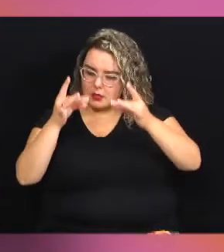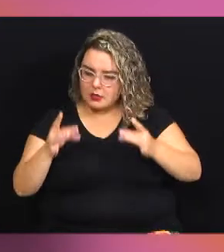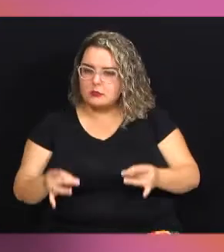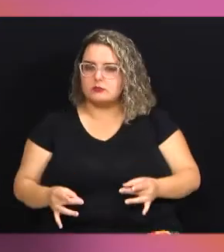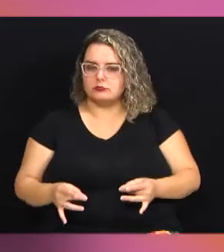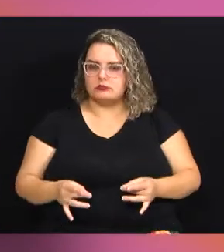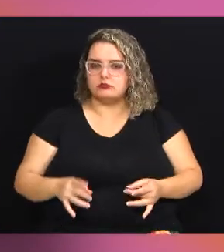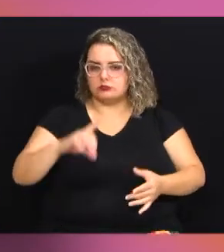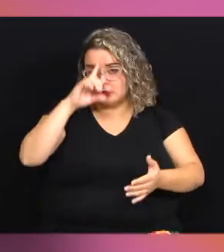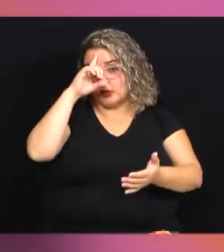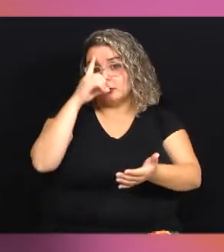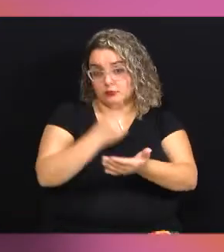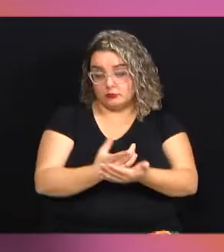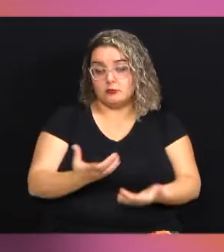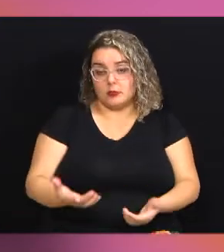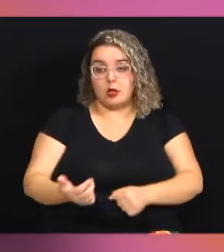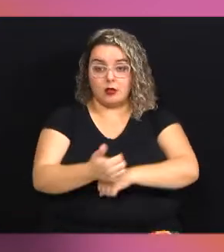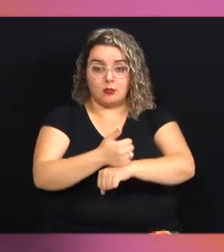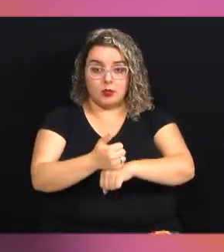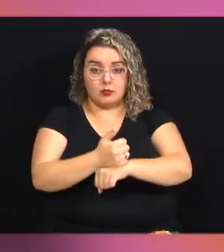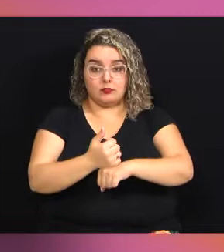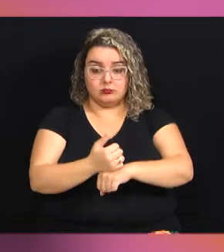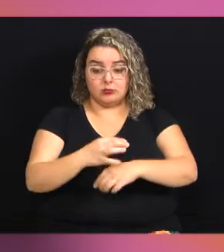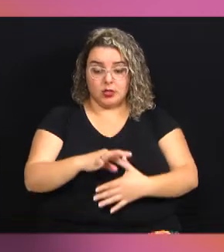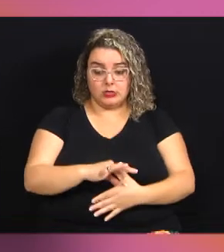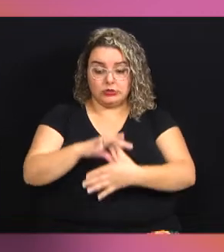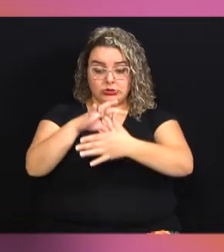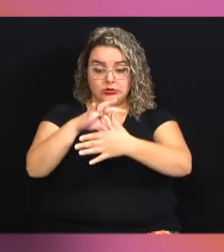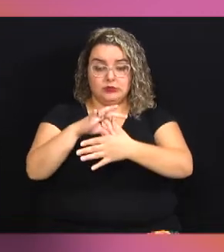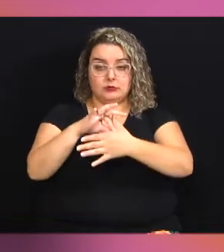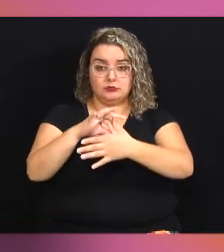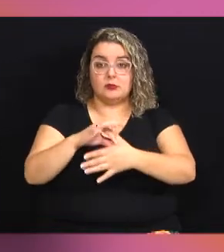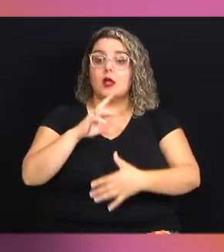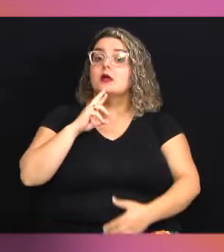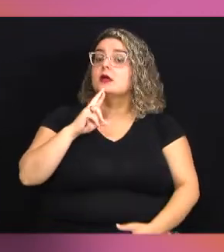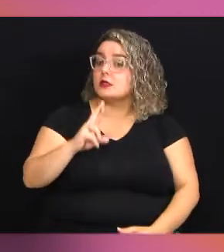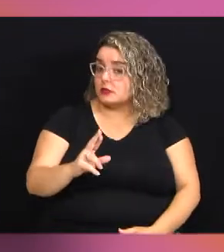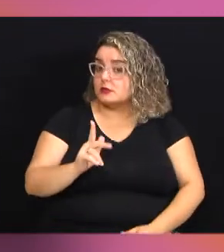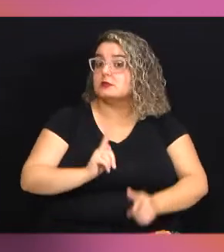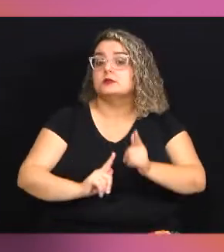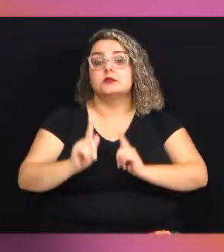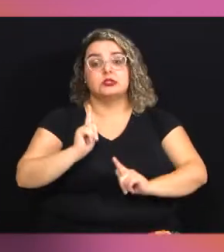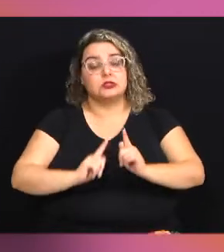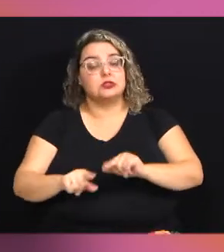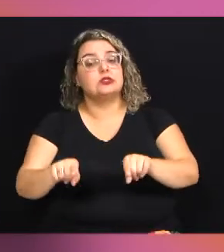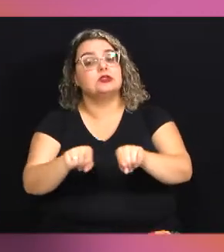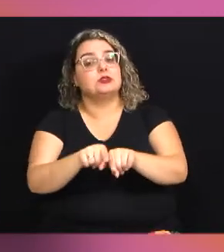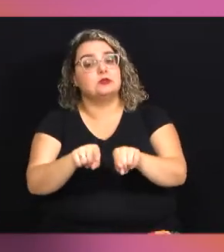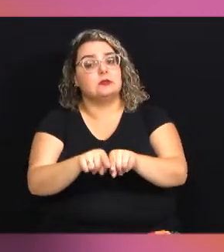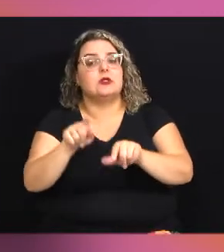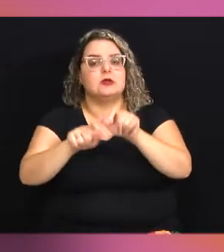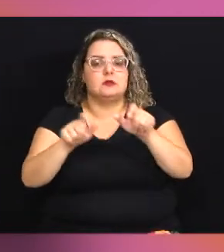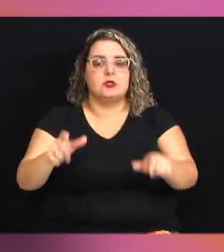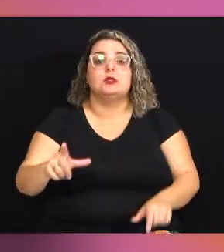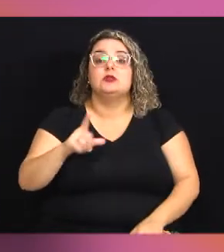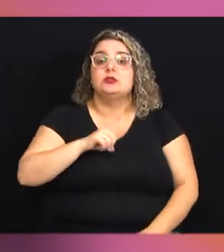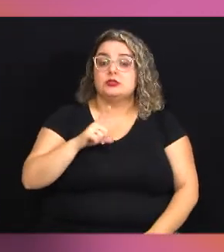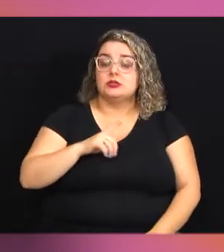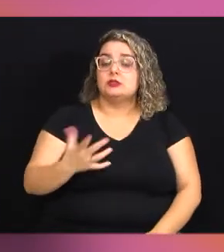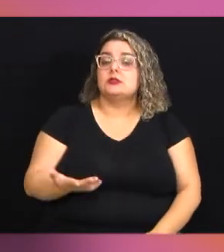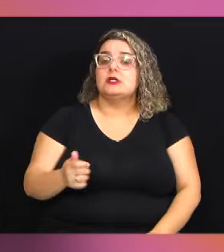para profissionais que ocupam posições de liderança, que respondem pela gestão e também para aqueles que têm essas